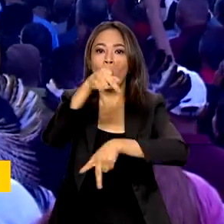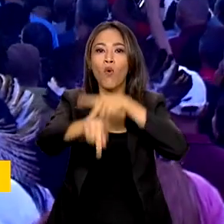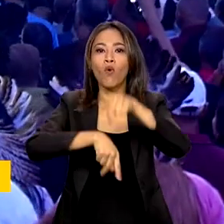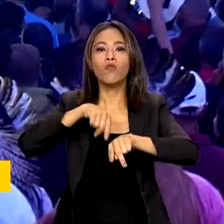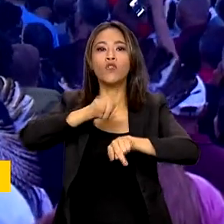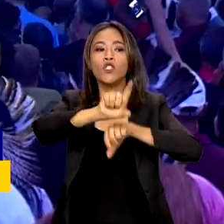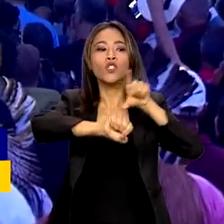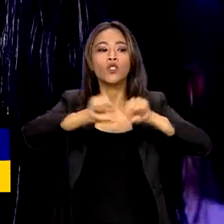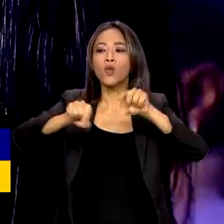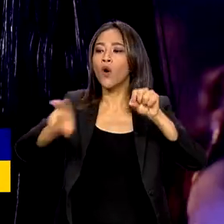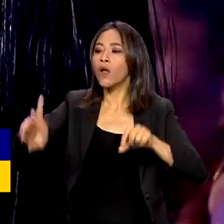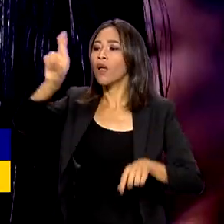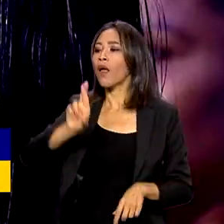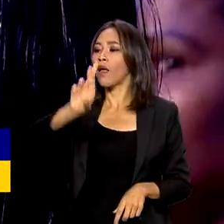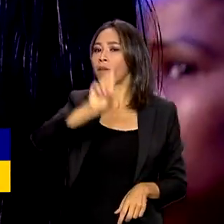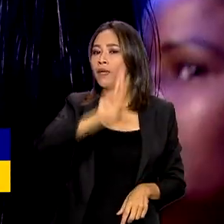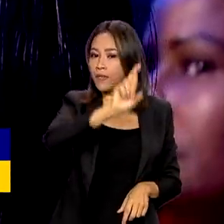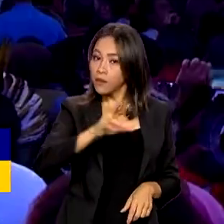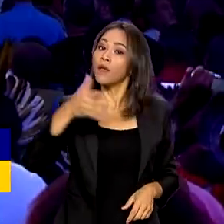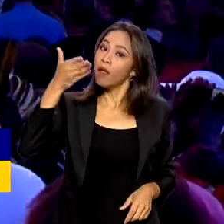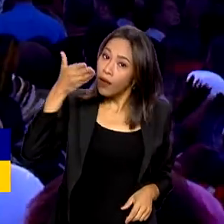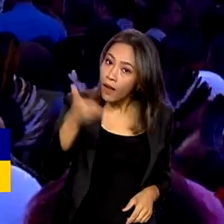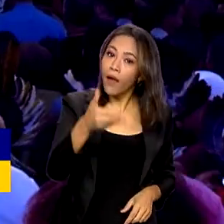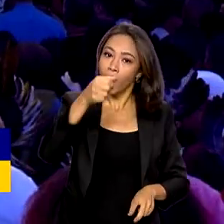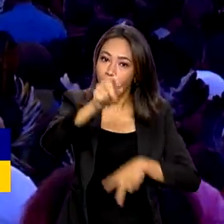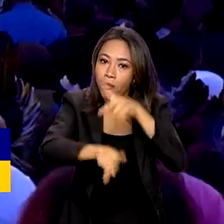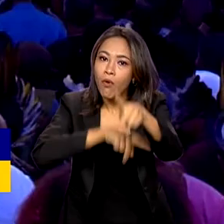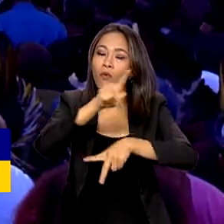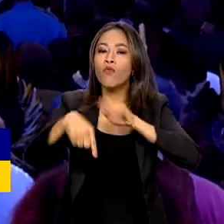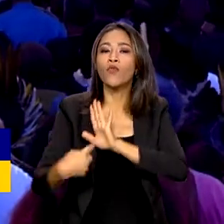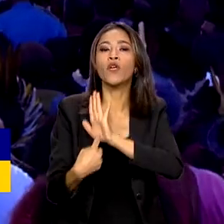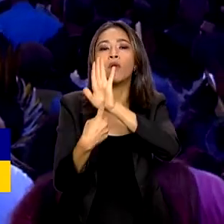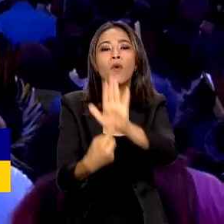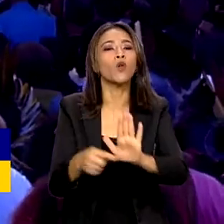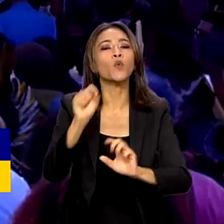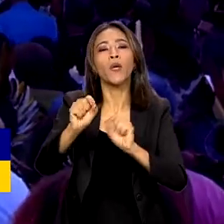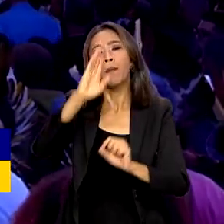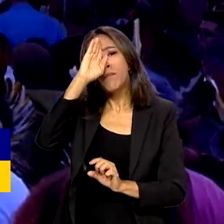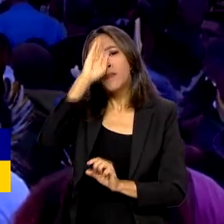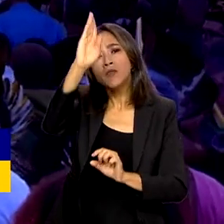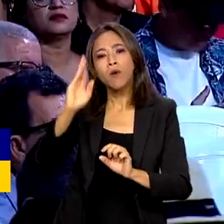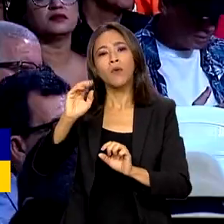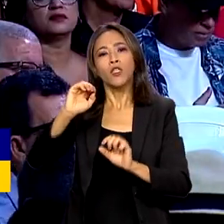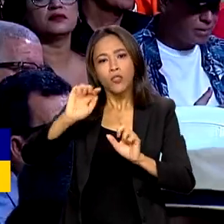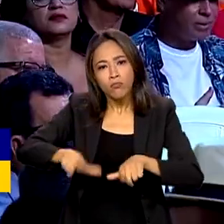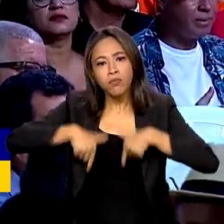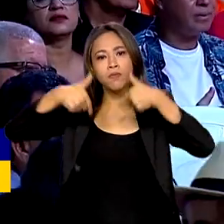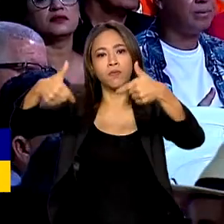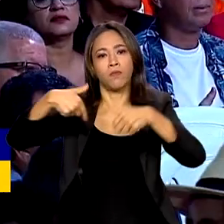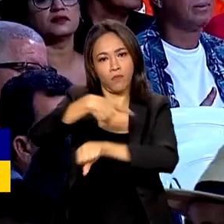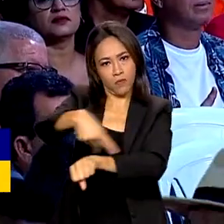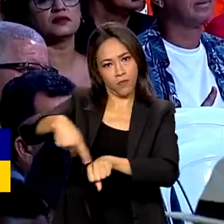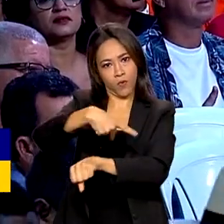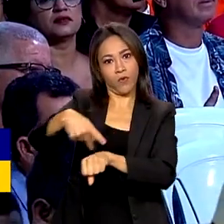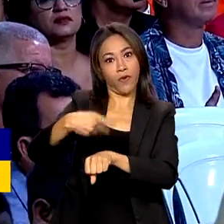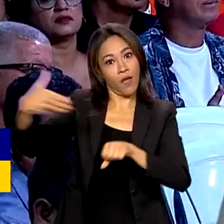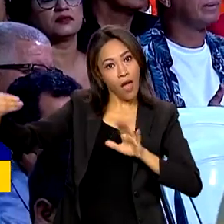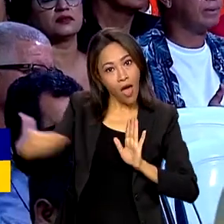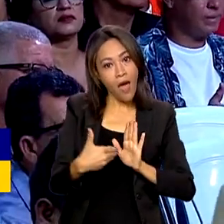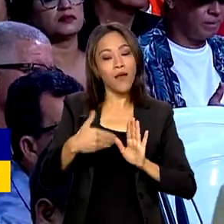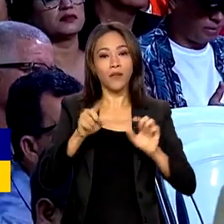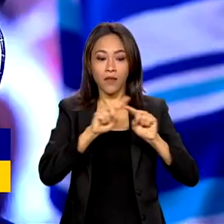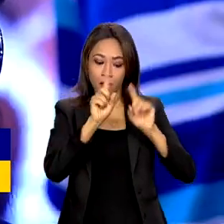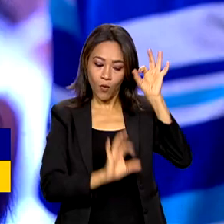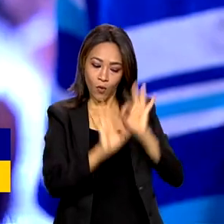seus representantes. E é ele também que aponta o que deve ser prioridade para o governo. Essa é a ideia do Plano